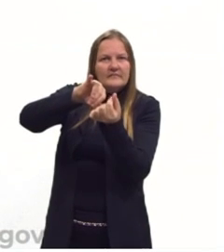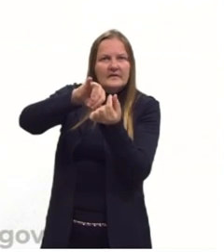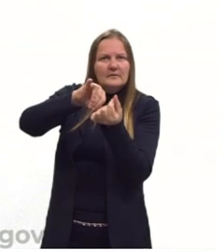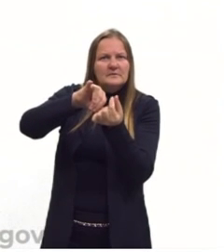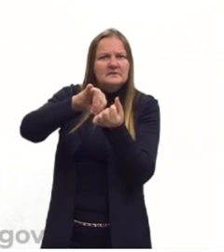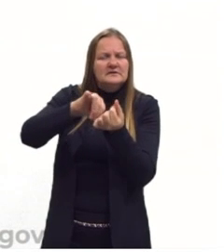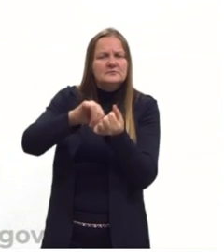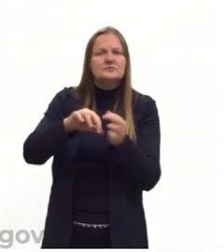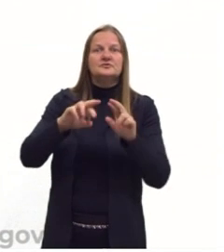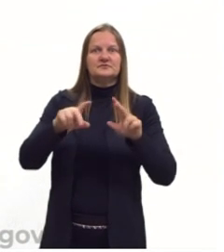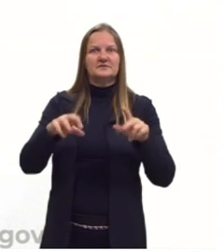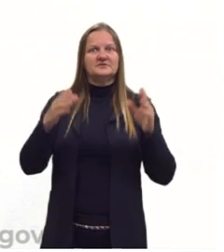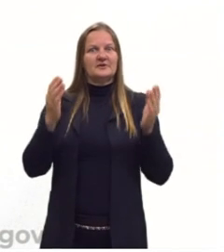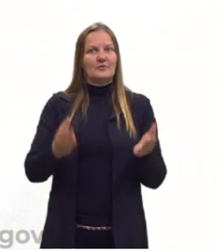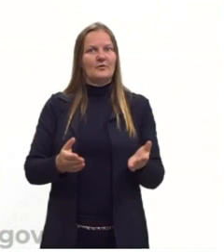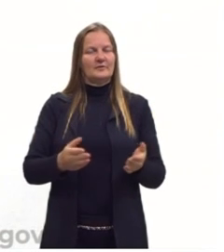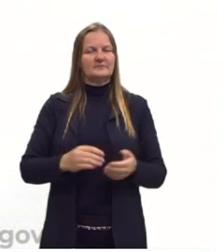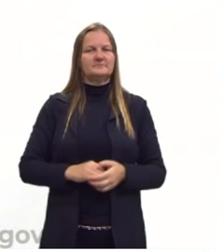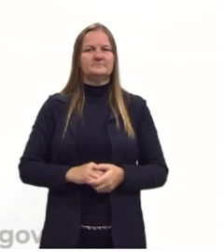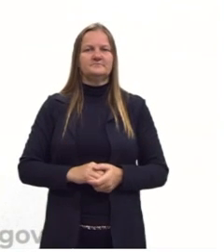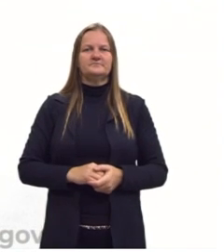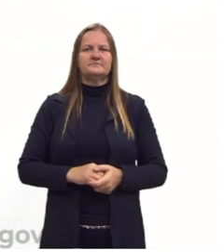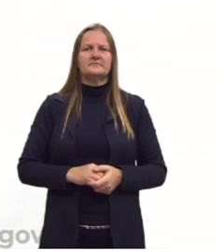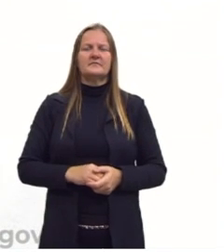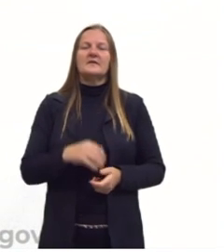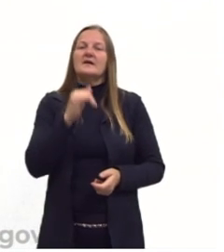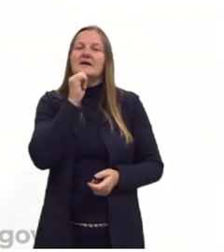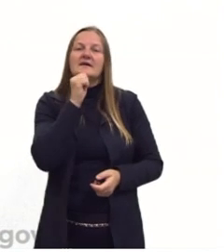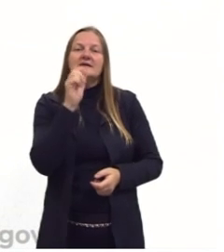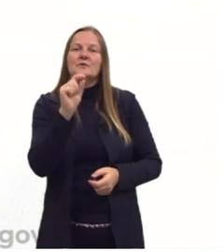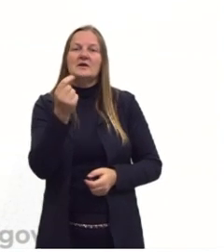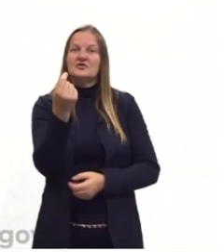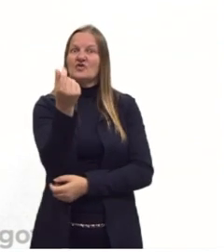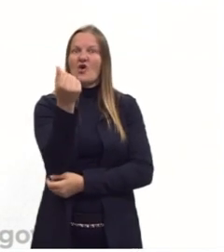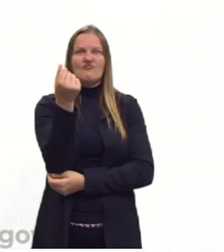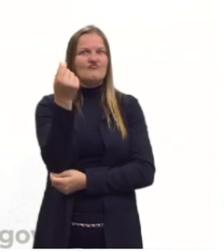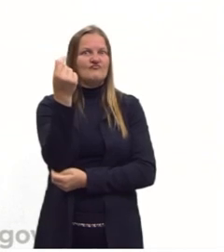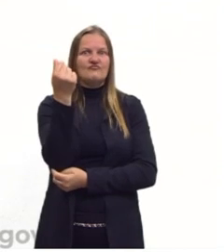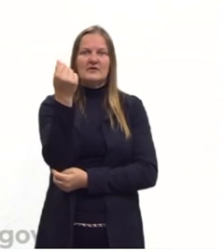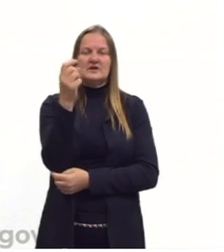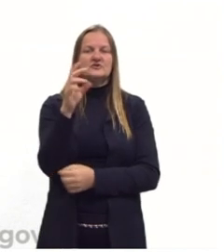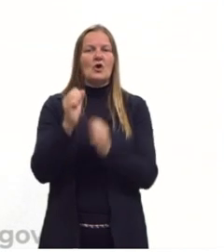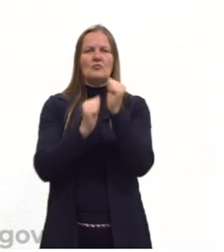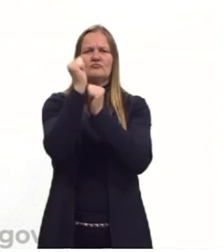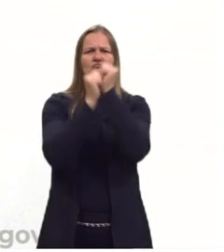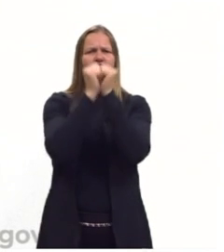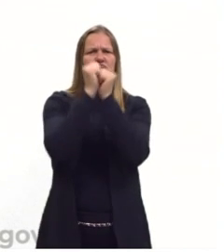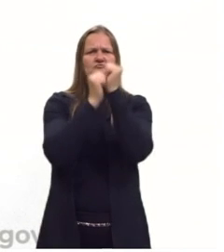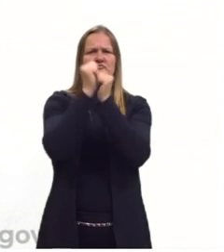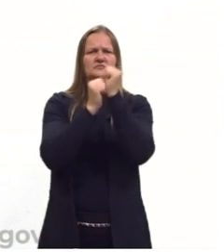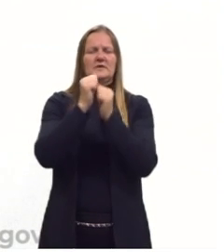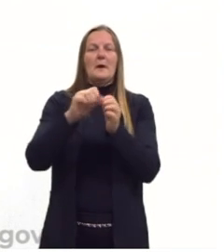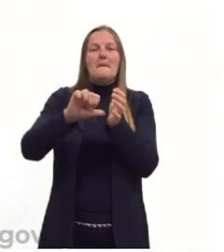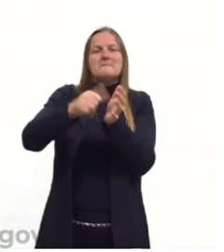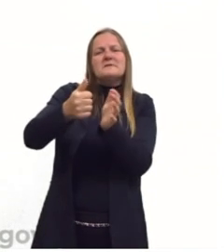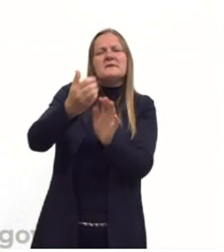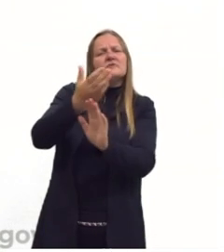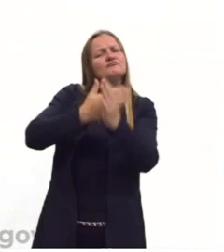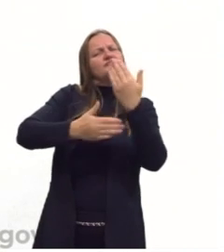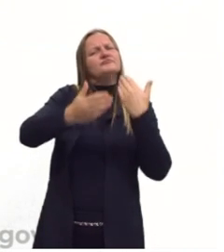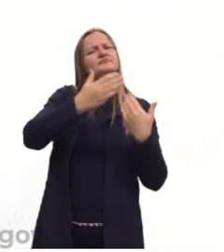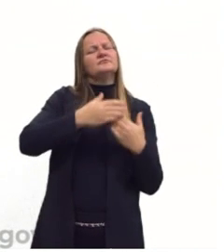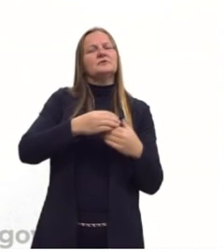era muito diferente do atual. Ele ainda não era financeiro nem industrial. Esse primeiro capitalismo era